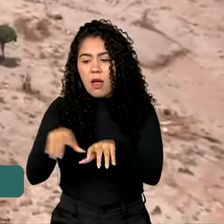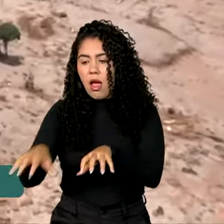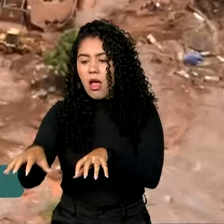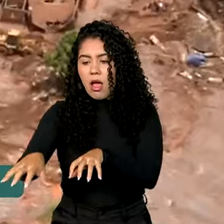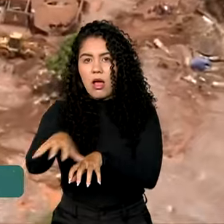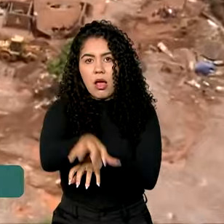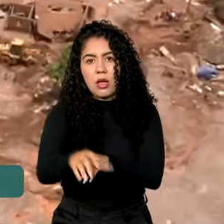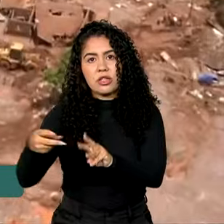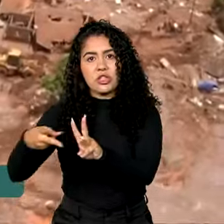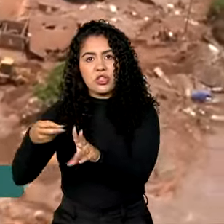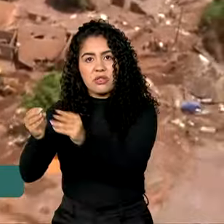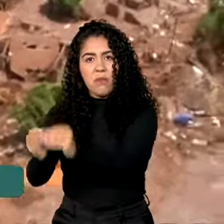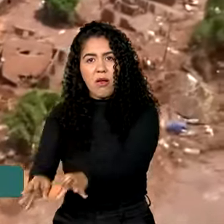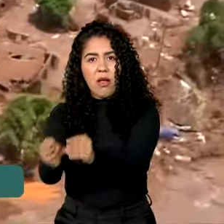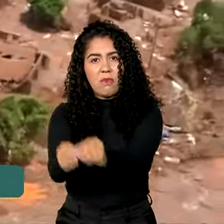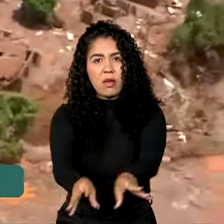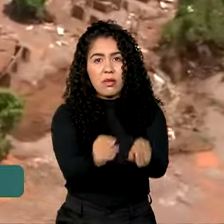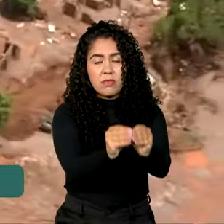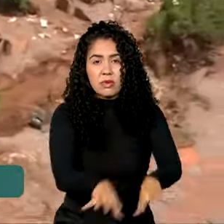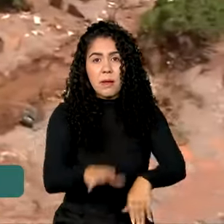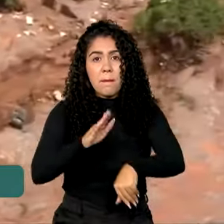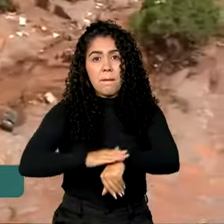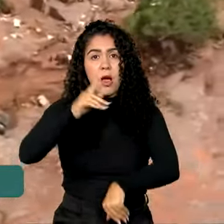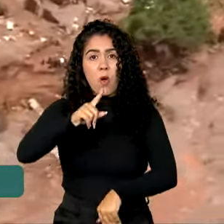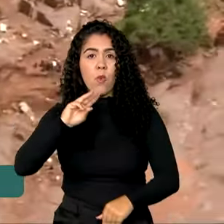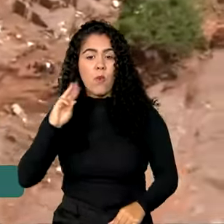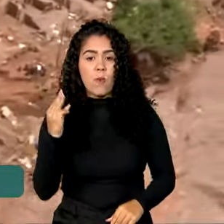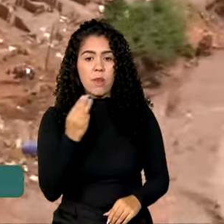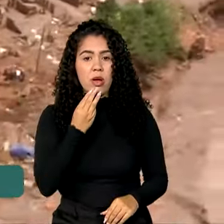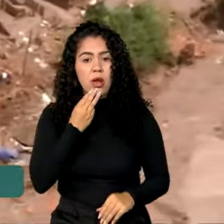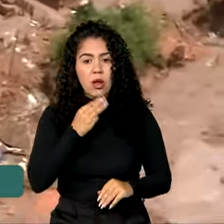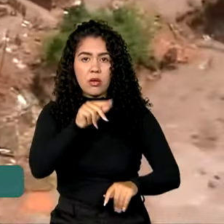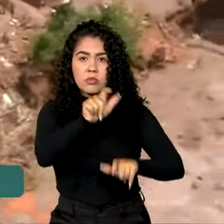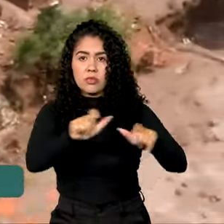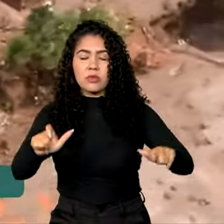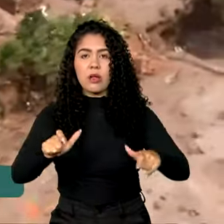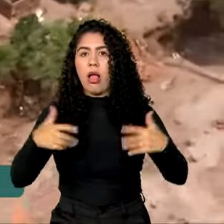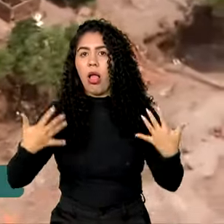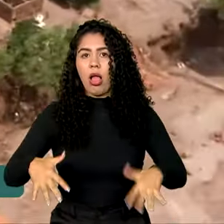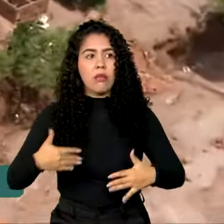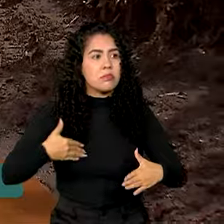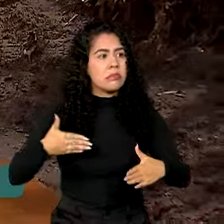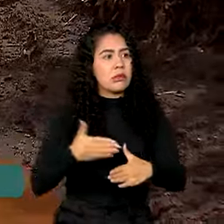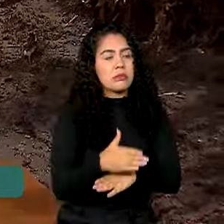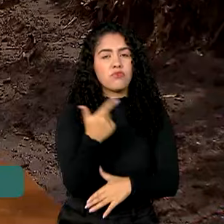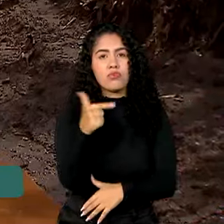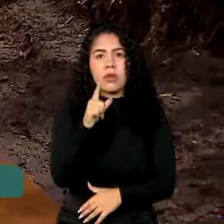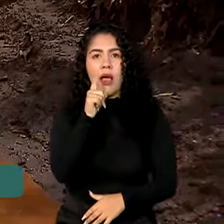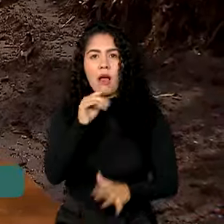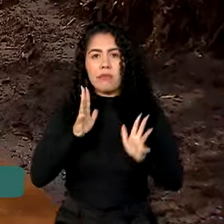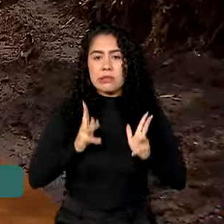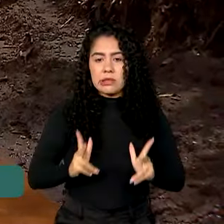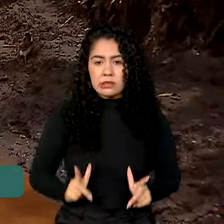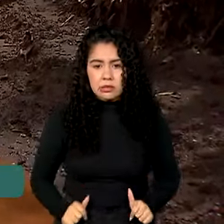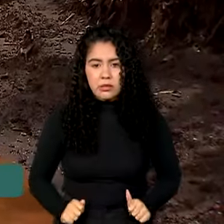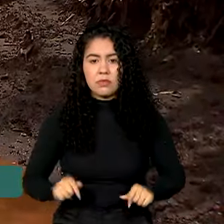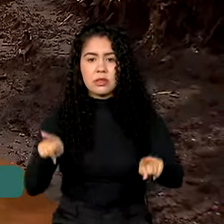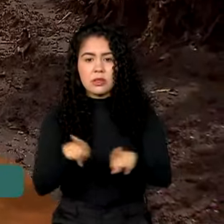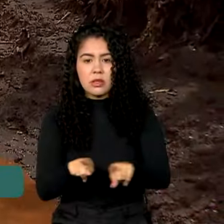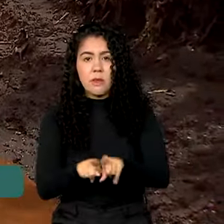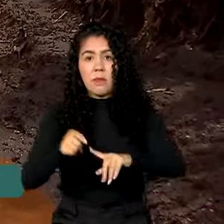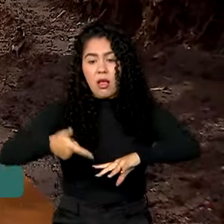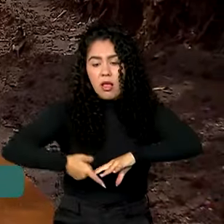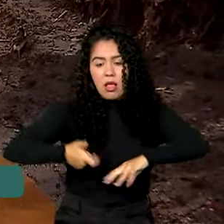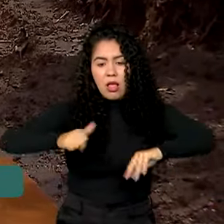atingidas. Mais de 1 milhão de moradores ficaram sem acesso a água potável. Os rejeitos de mineração